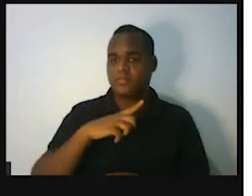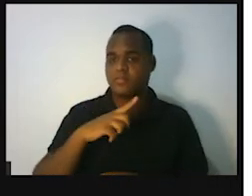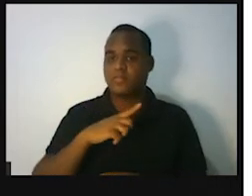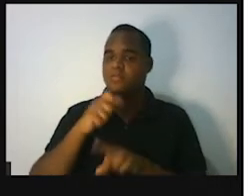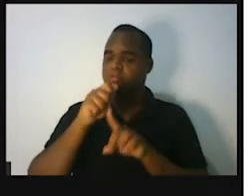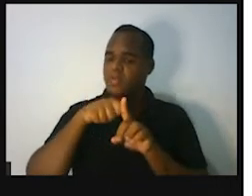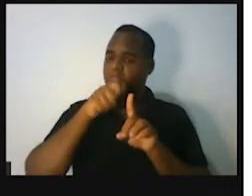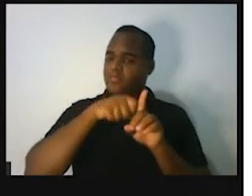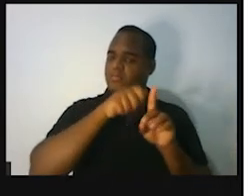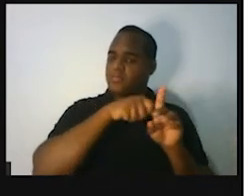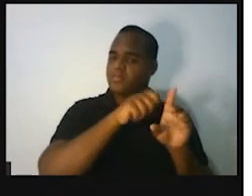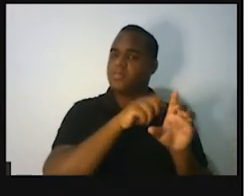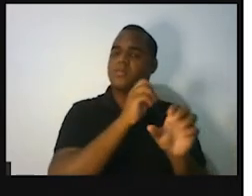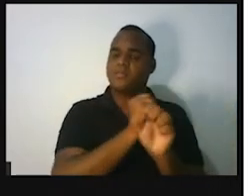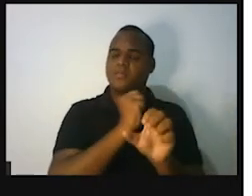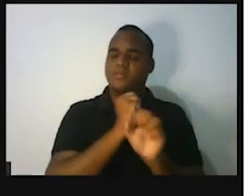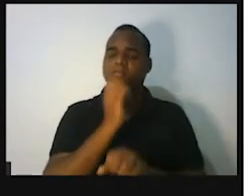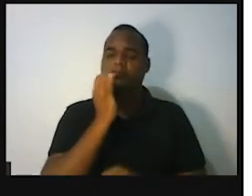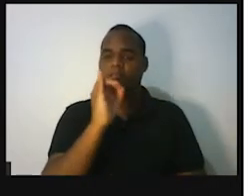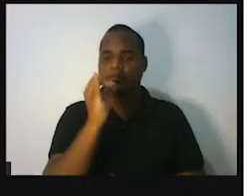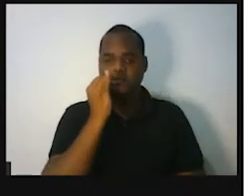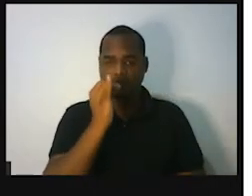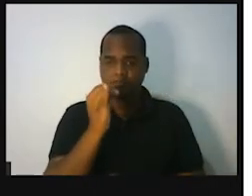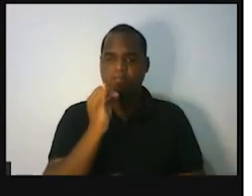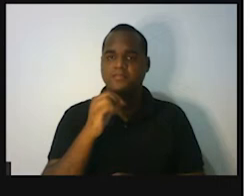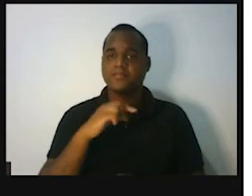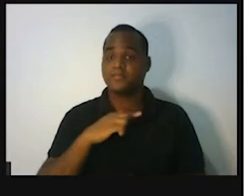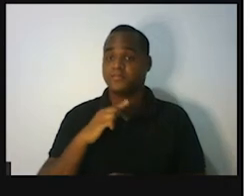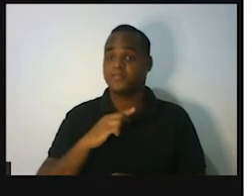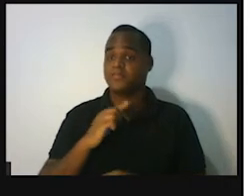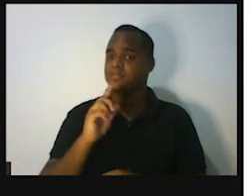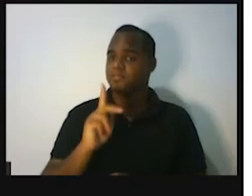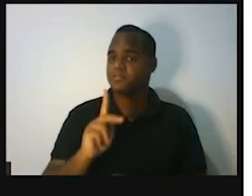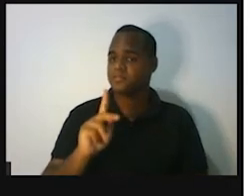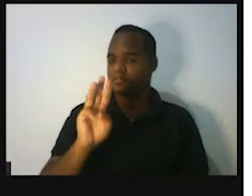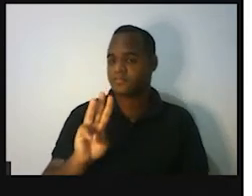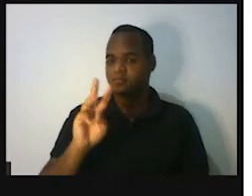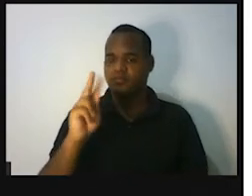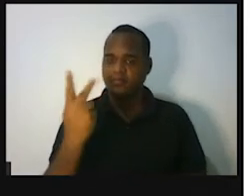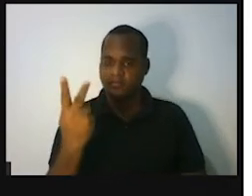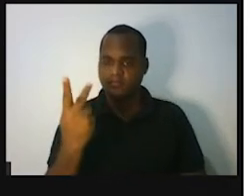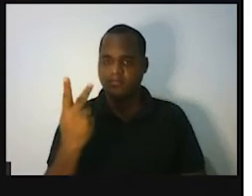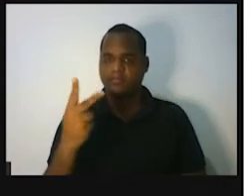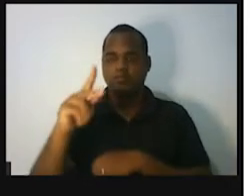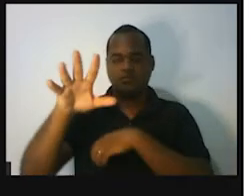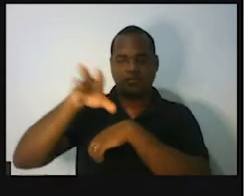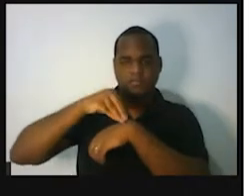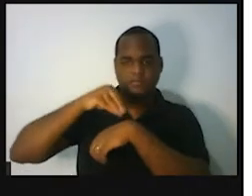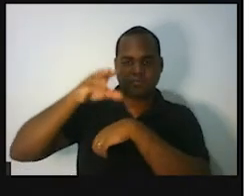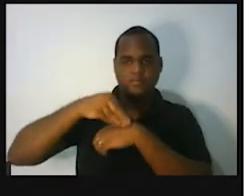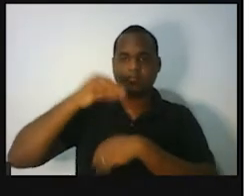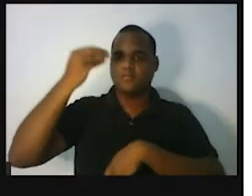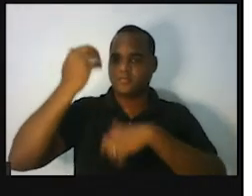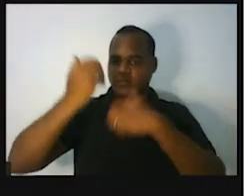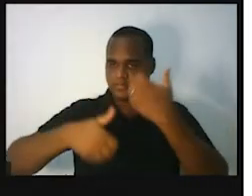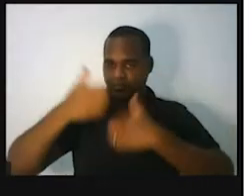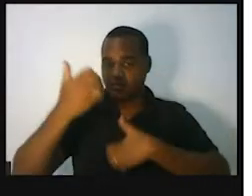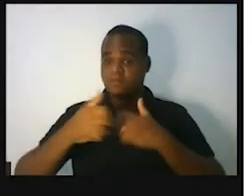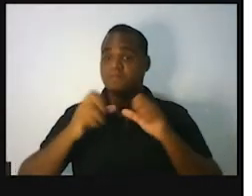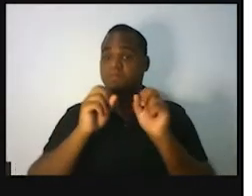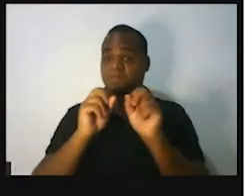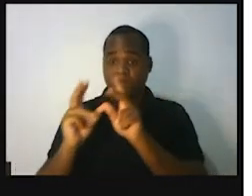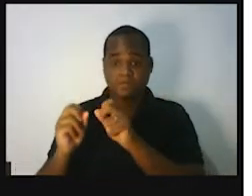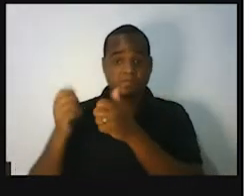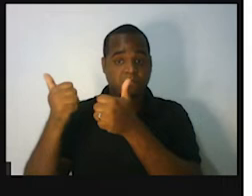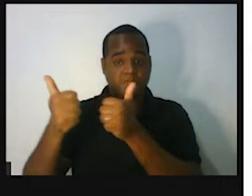consumo de energia elétrica em kilowatt-hora. Então, eu pego as informações desse gráfico e jogo